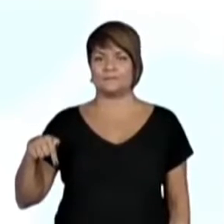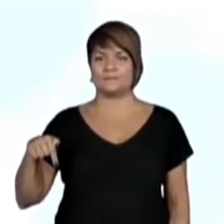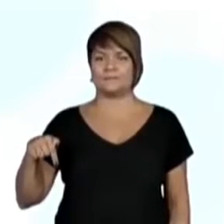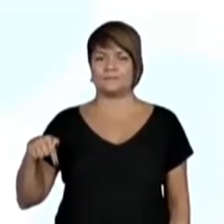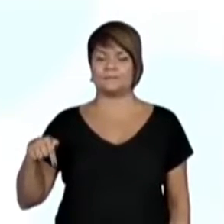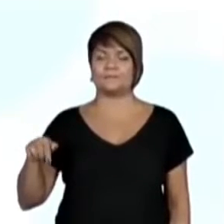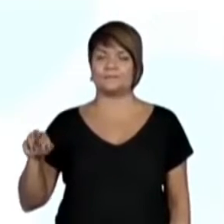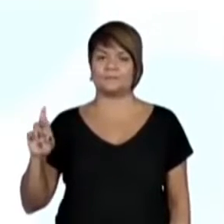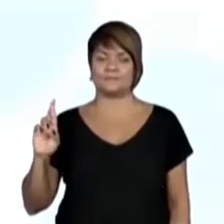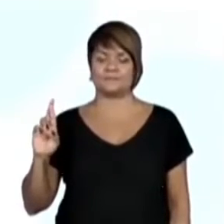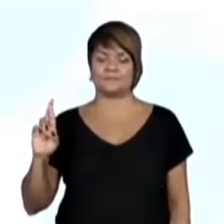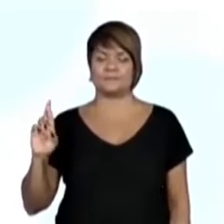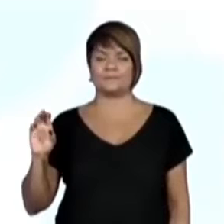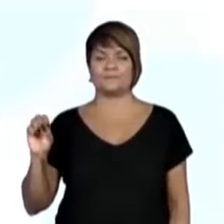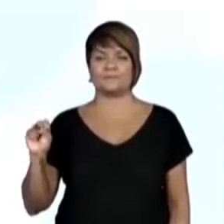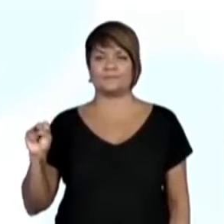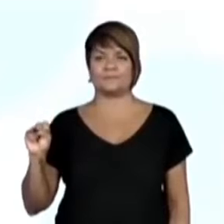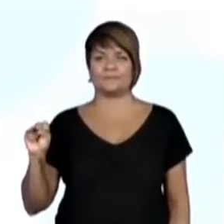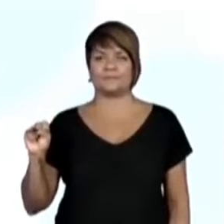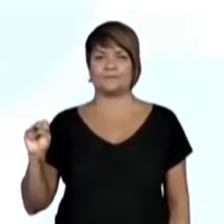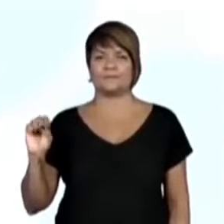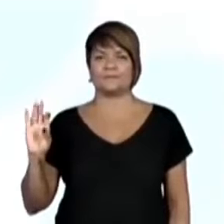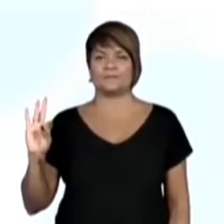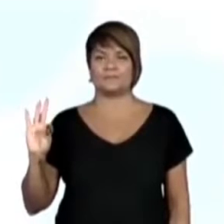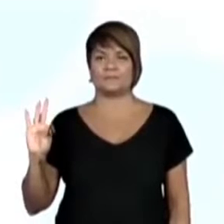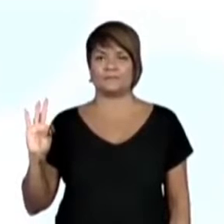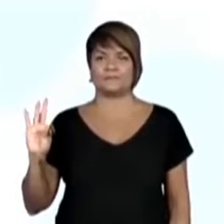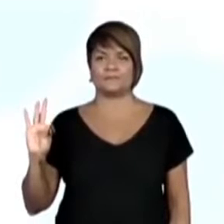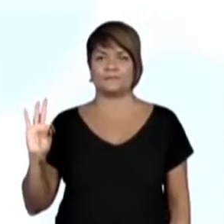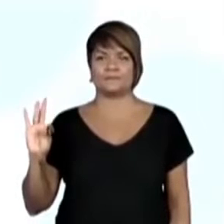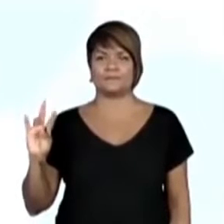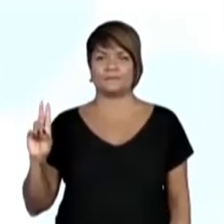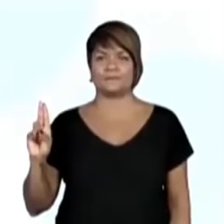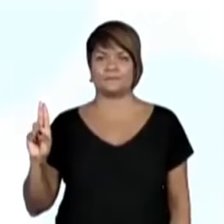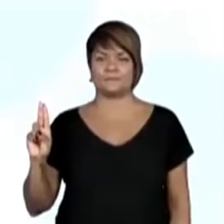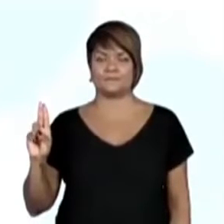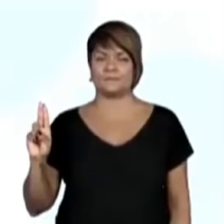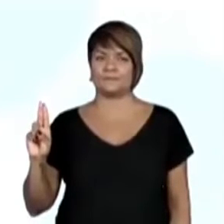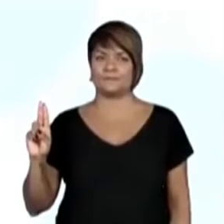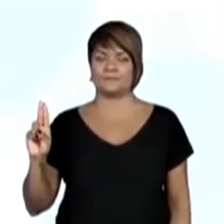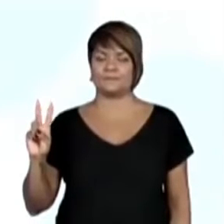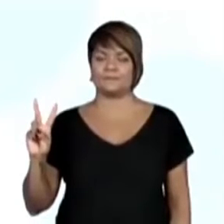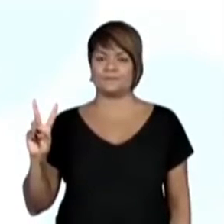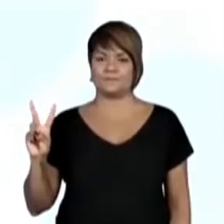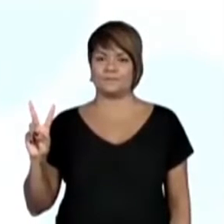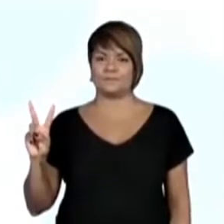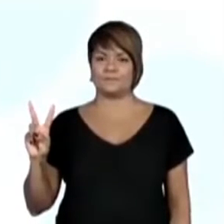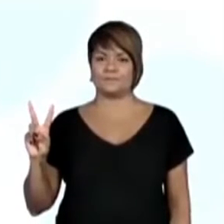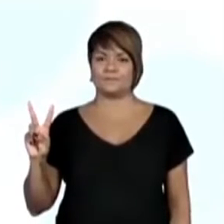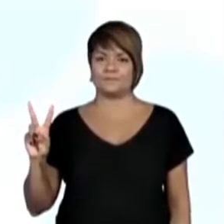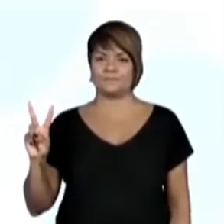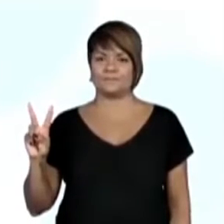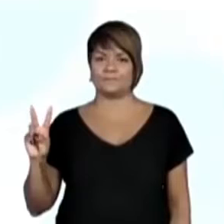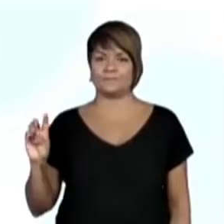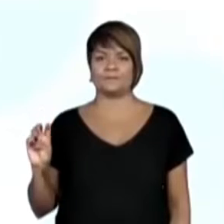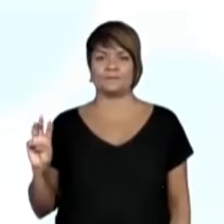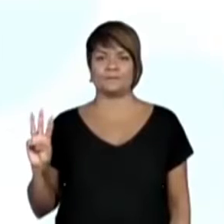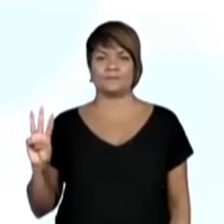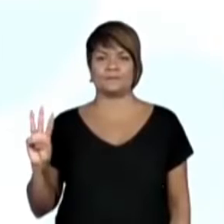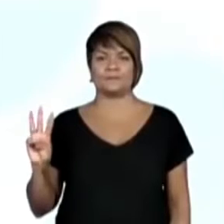Q, R, S, T, U, V, C,